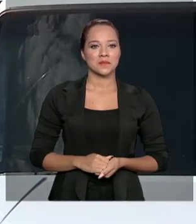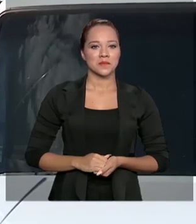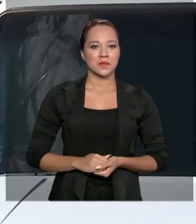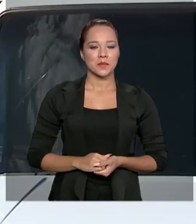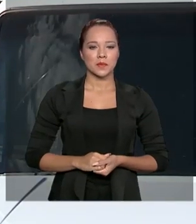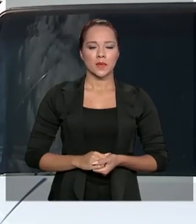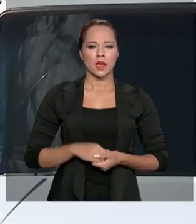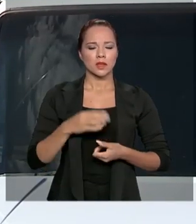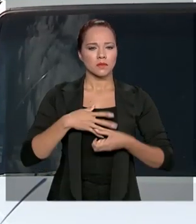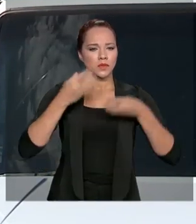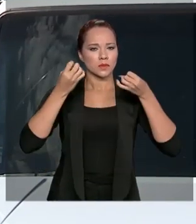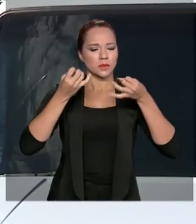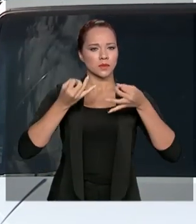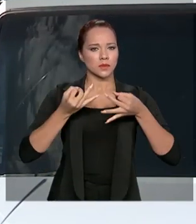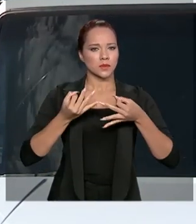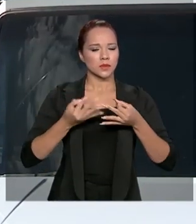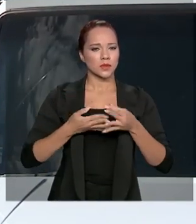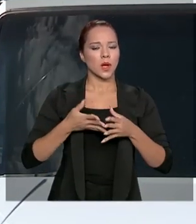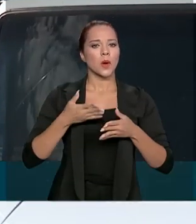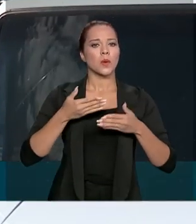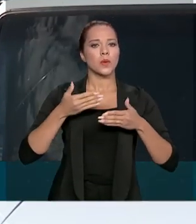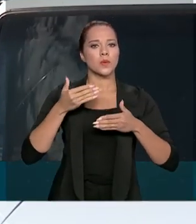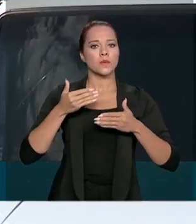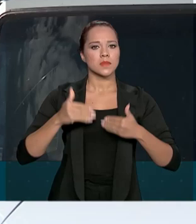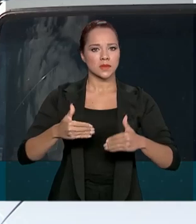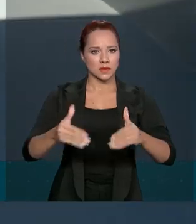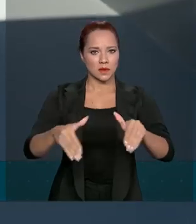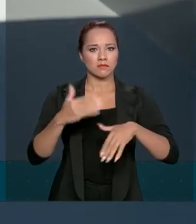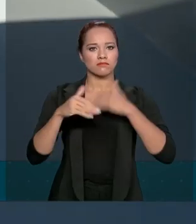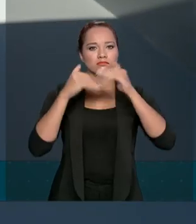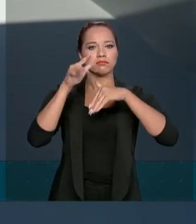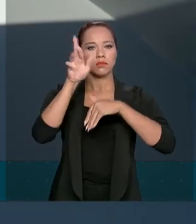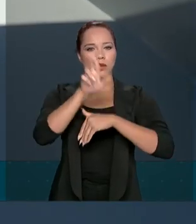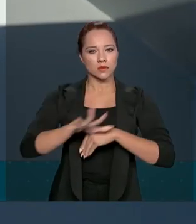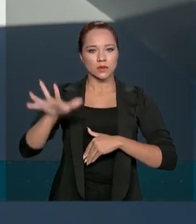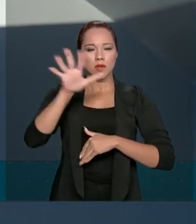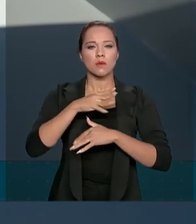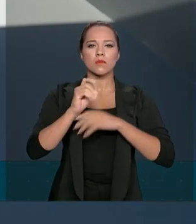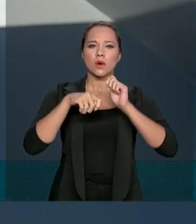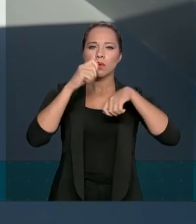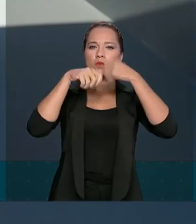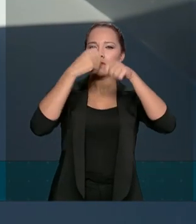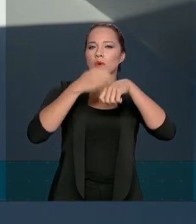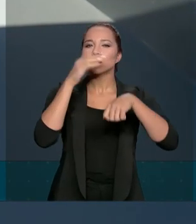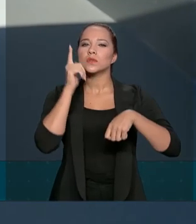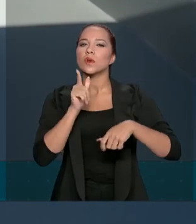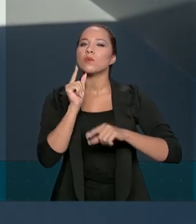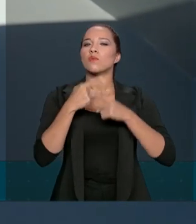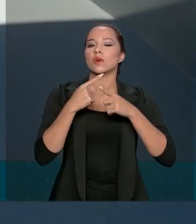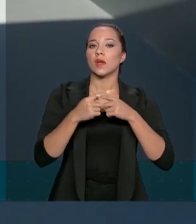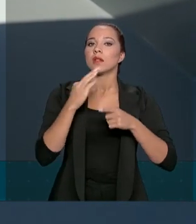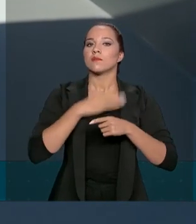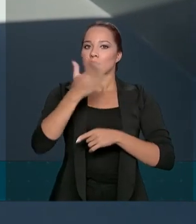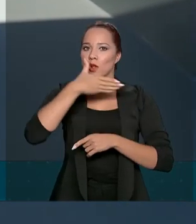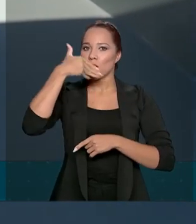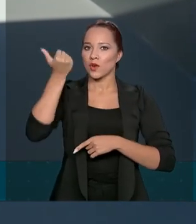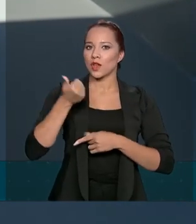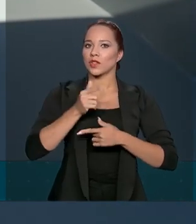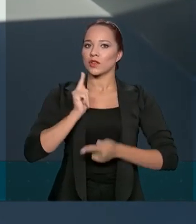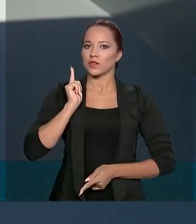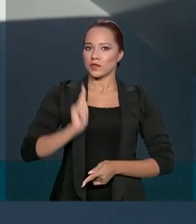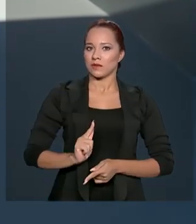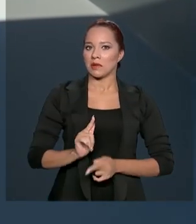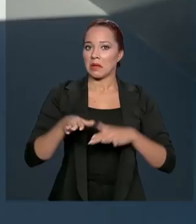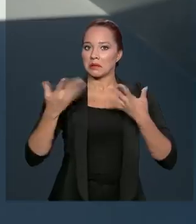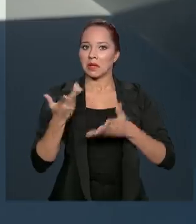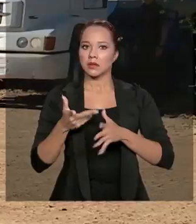Segundo o Ministério do Desenvolvimento Regional e o Exército, a economia foi possível por causa da melhoria na gestão, tanto